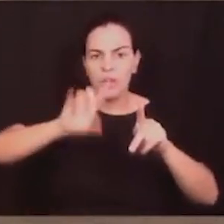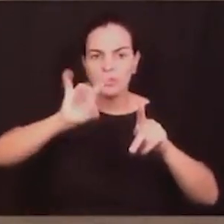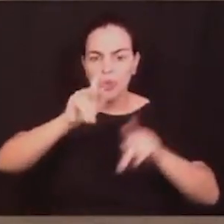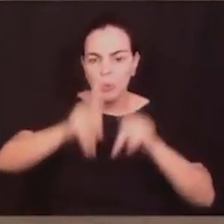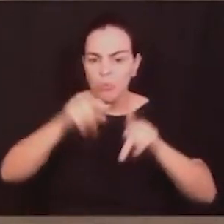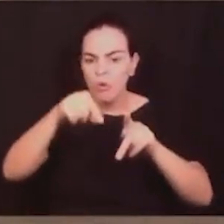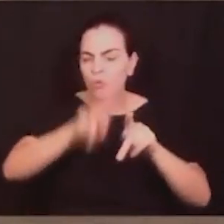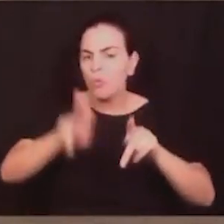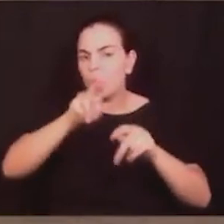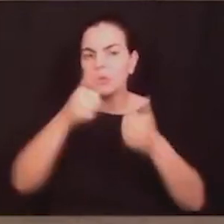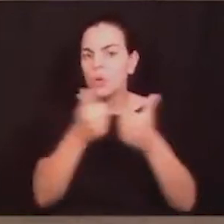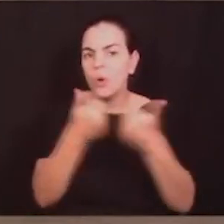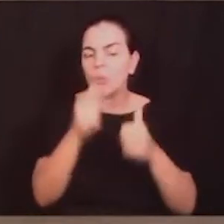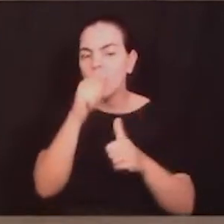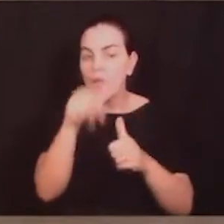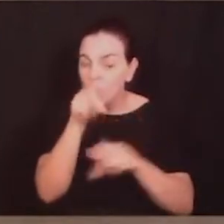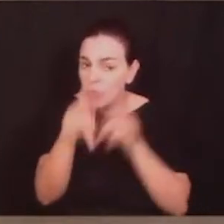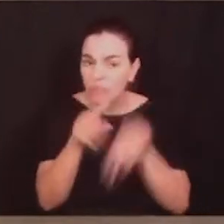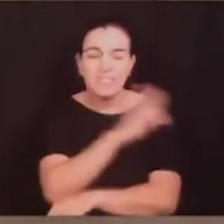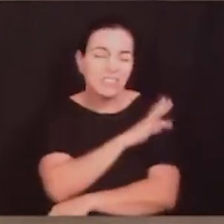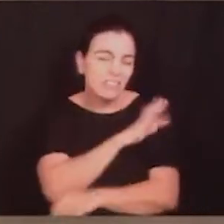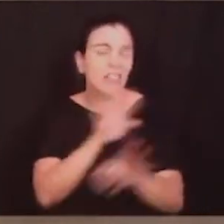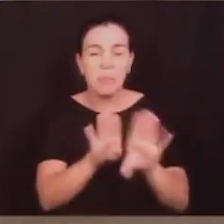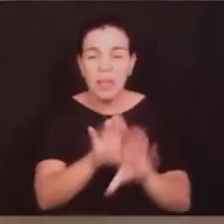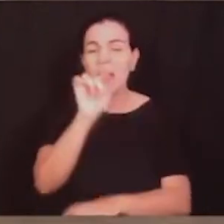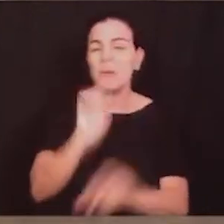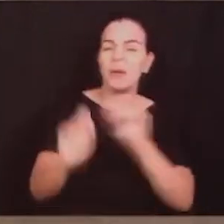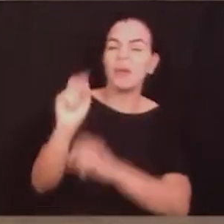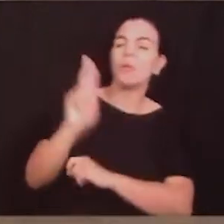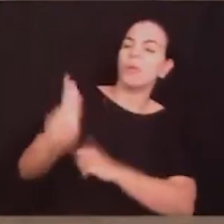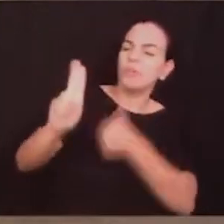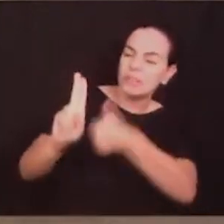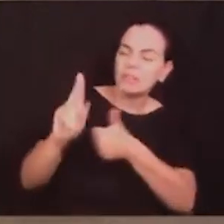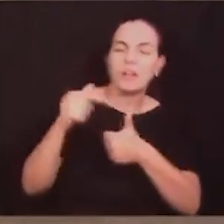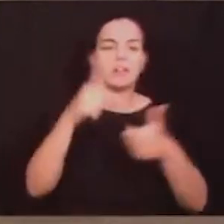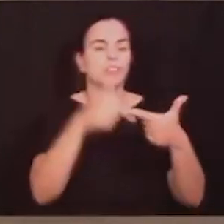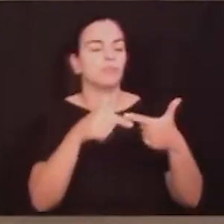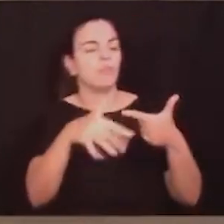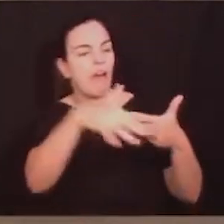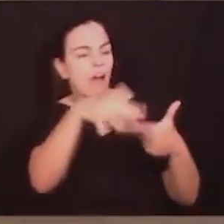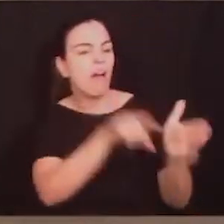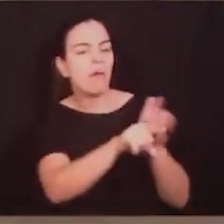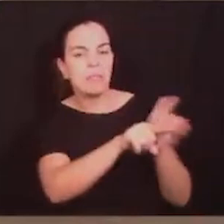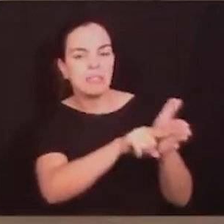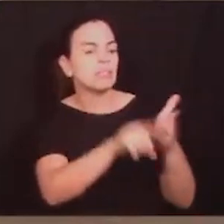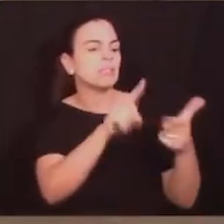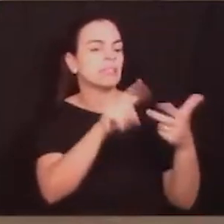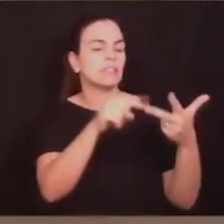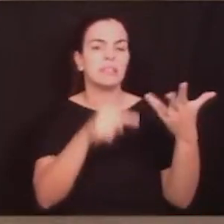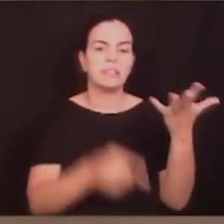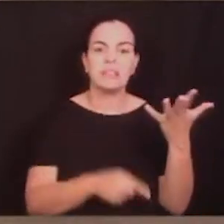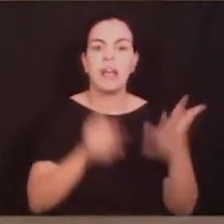população técnica, são as universidades, são os órgãos de pesquisa, é isso que eu quero. Eu quero